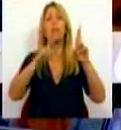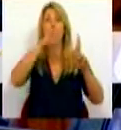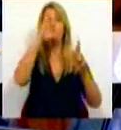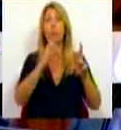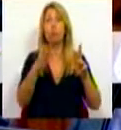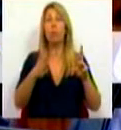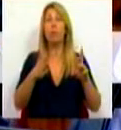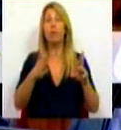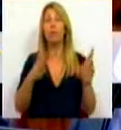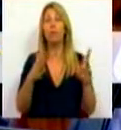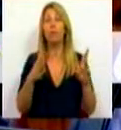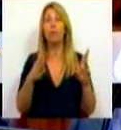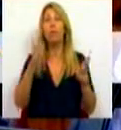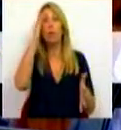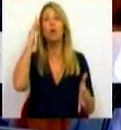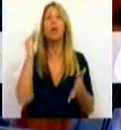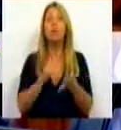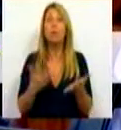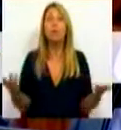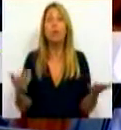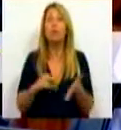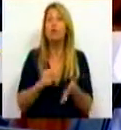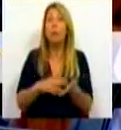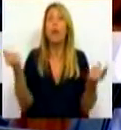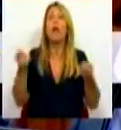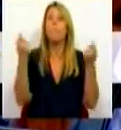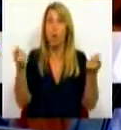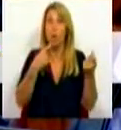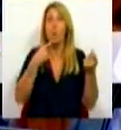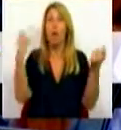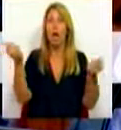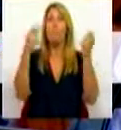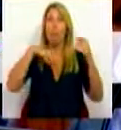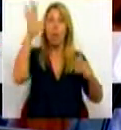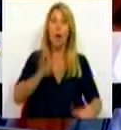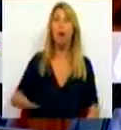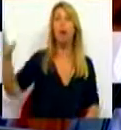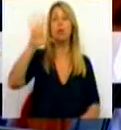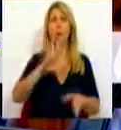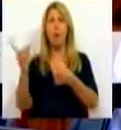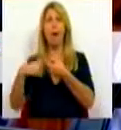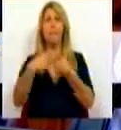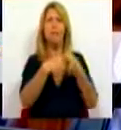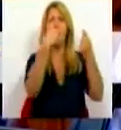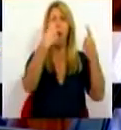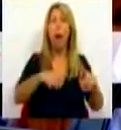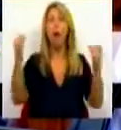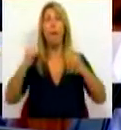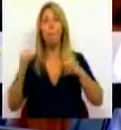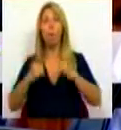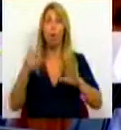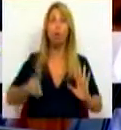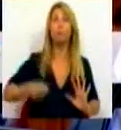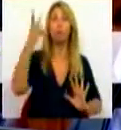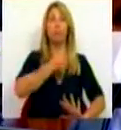quais os resultados esperados para esta campanha, uma enorme campanha nacional que envolve parcerias e protocolos com um conjunto muito significativo